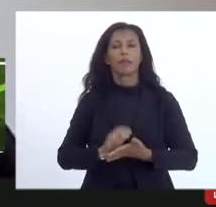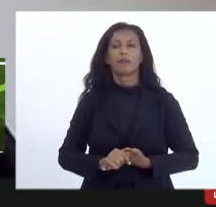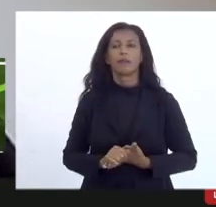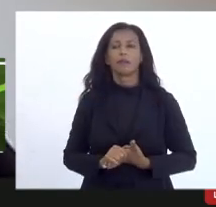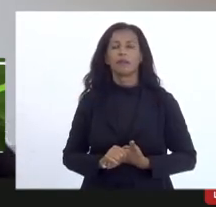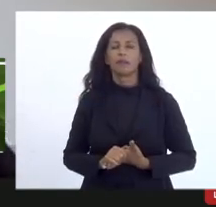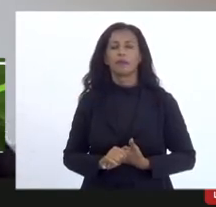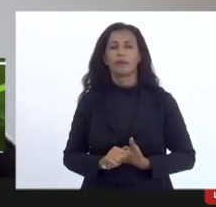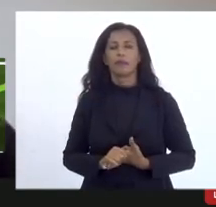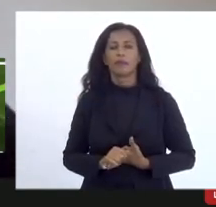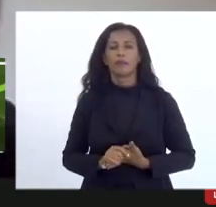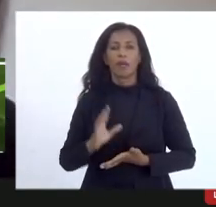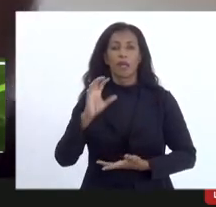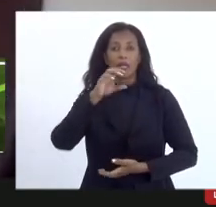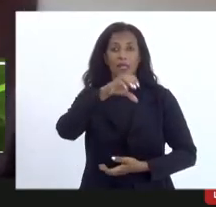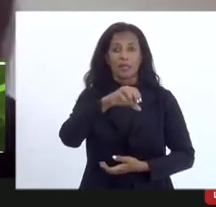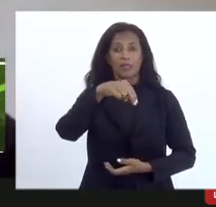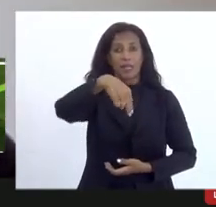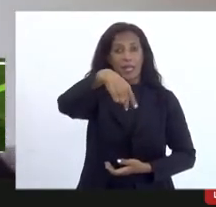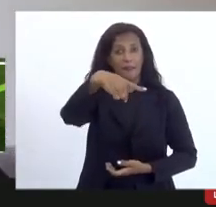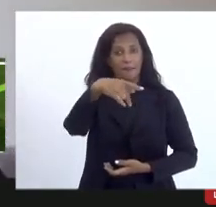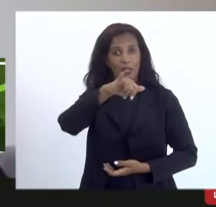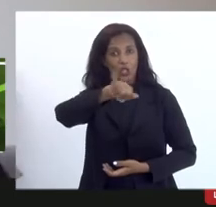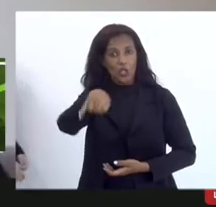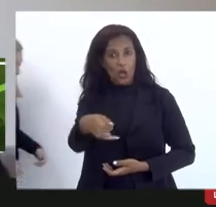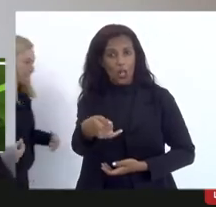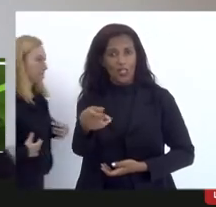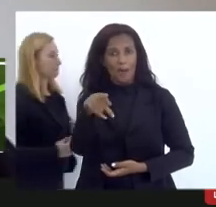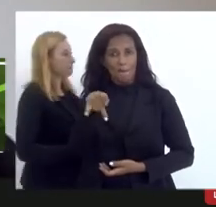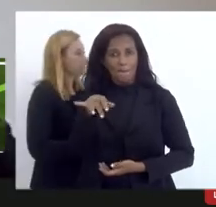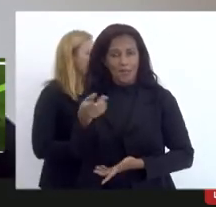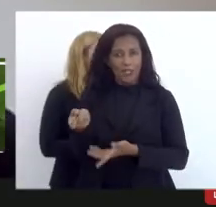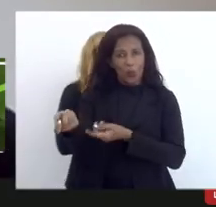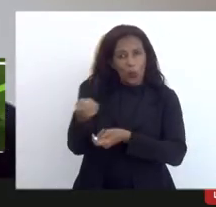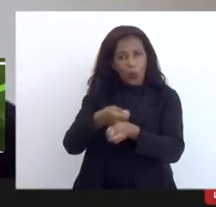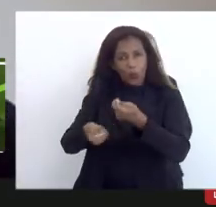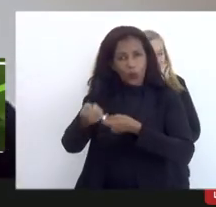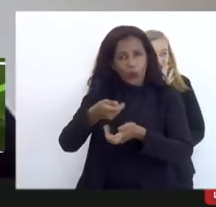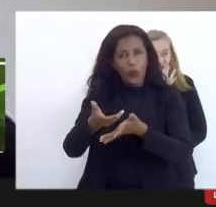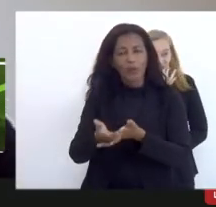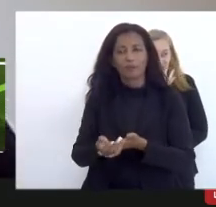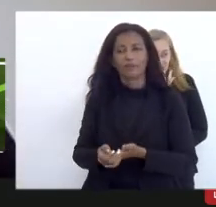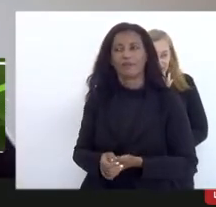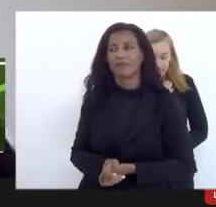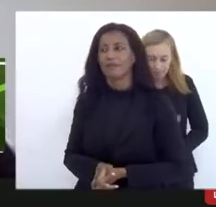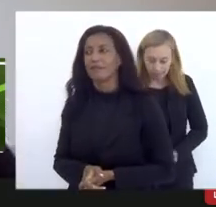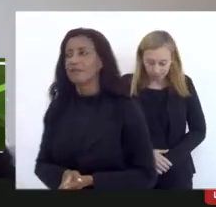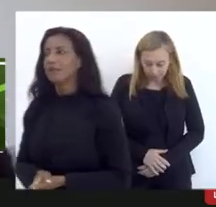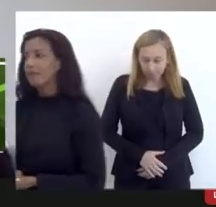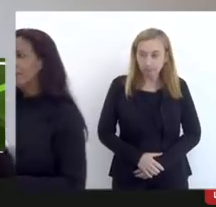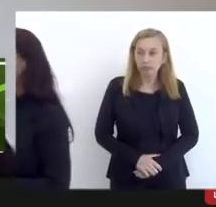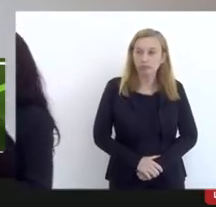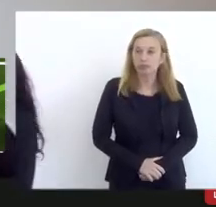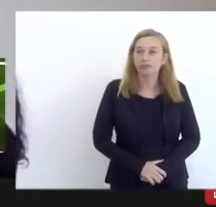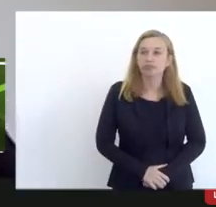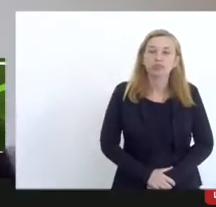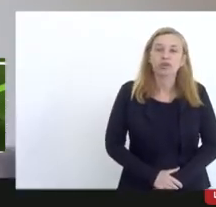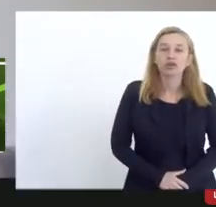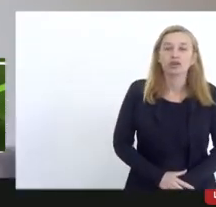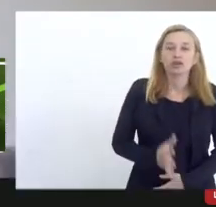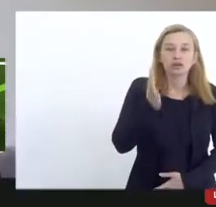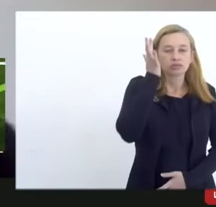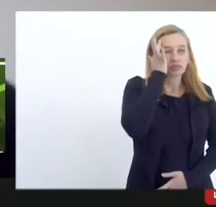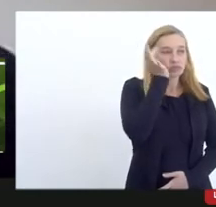do CNPJ do prestador quer dizer isso daí é talvez eu não sei como